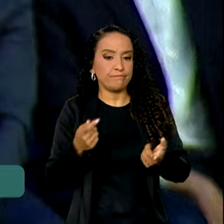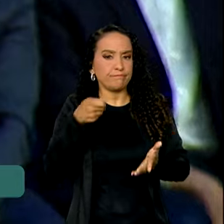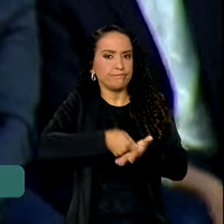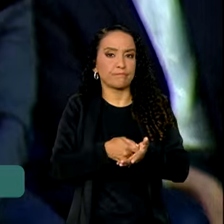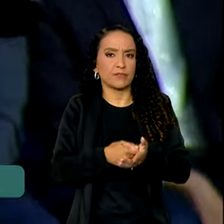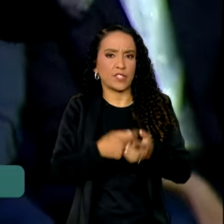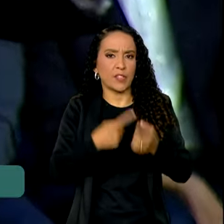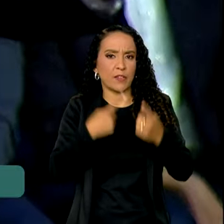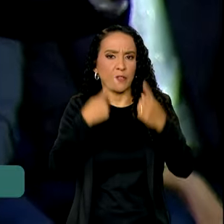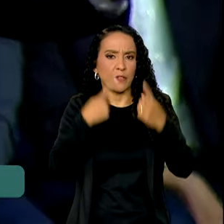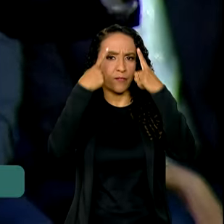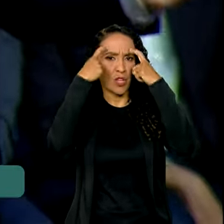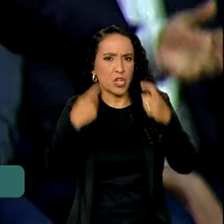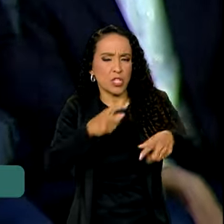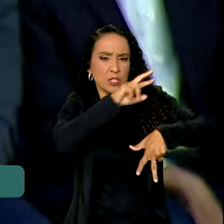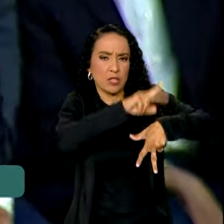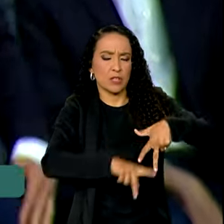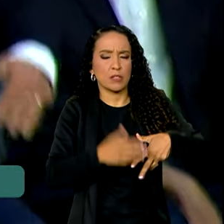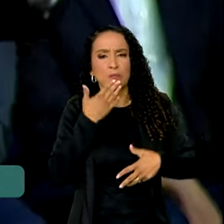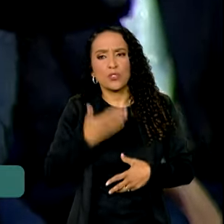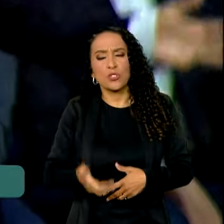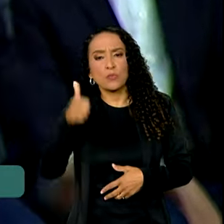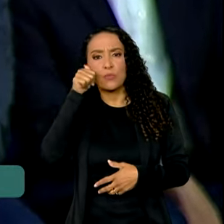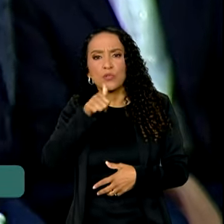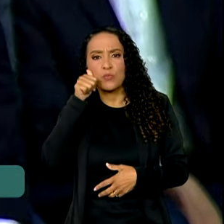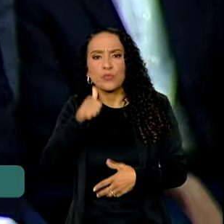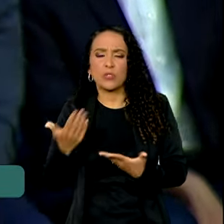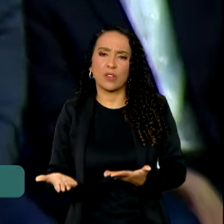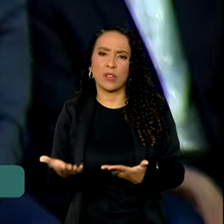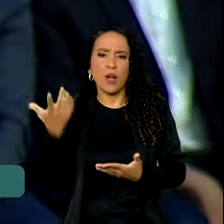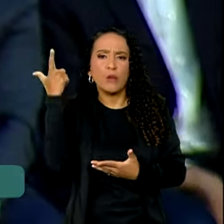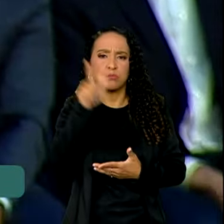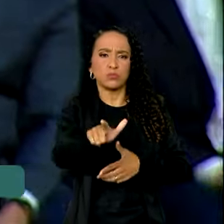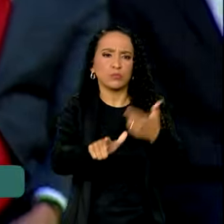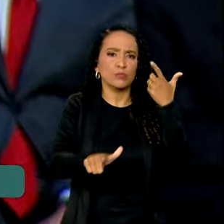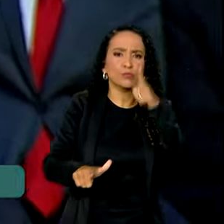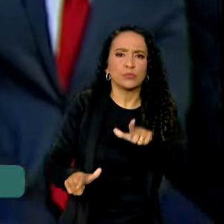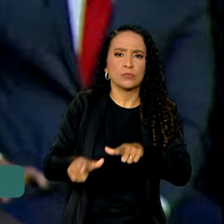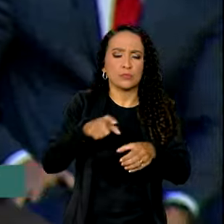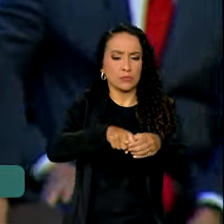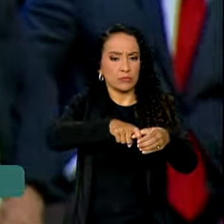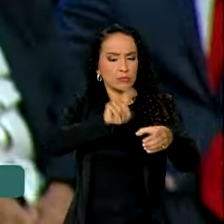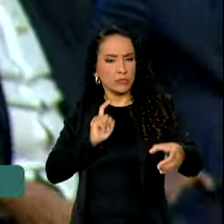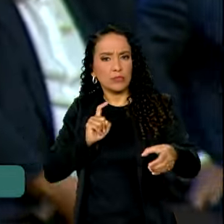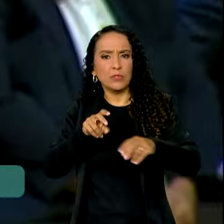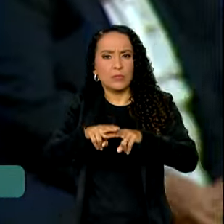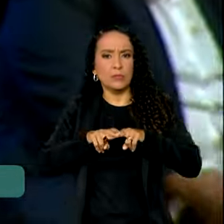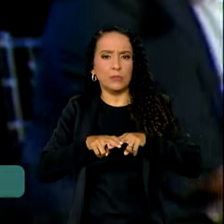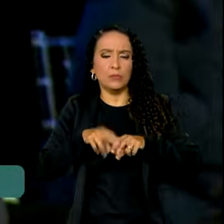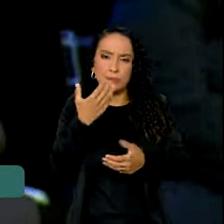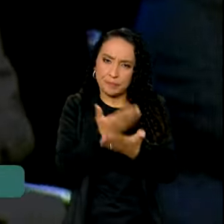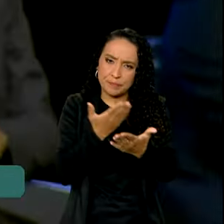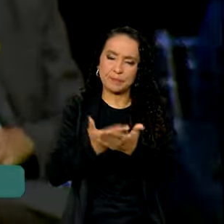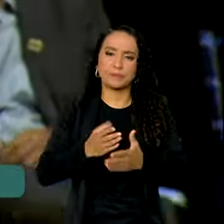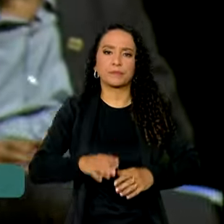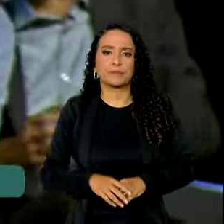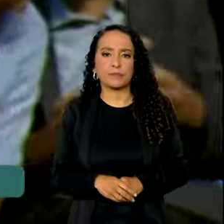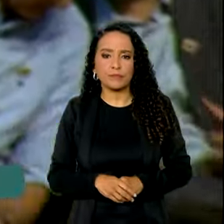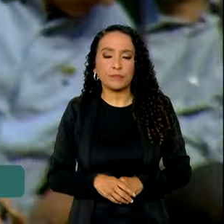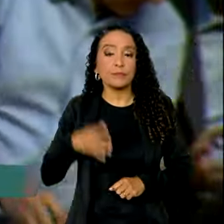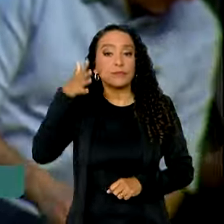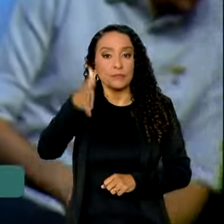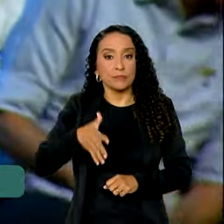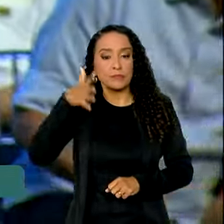gênero e feio para que as mulheres conquistem independência através dos estudos. O